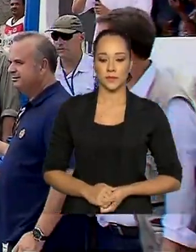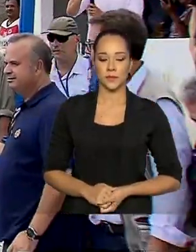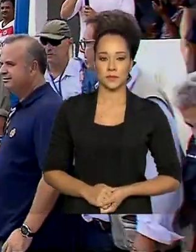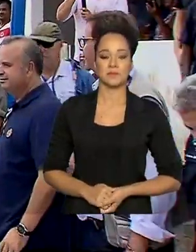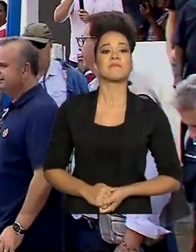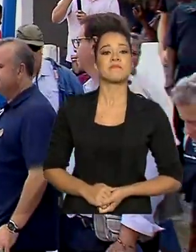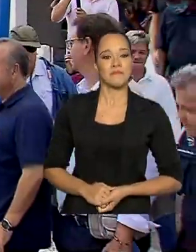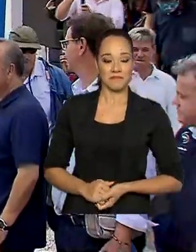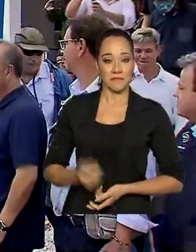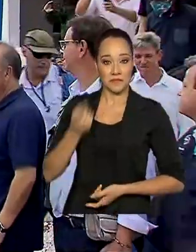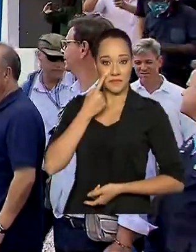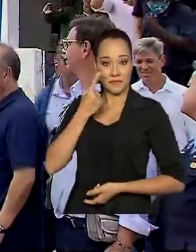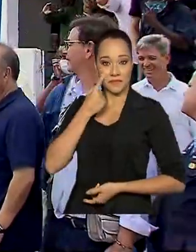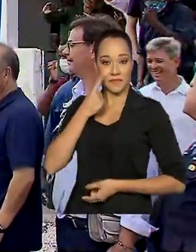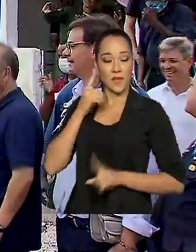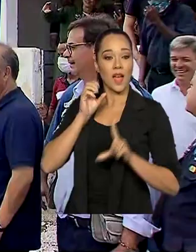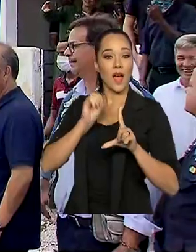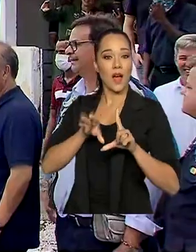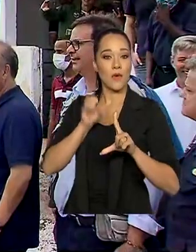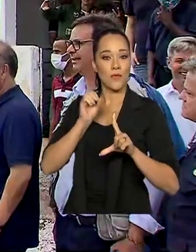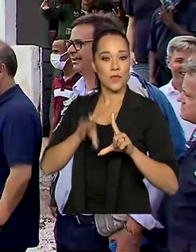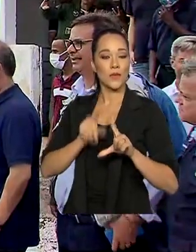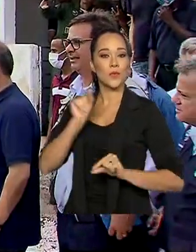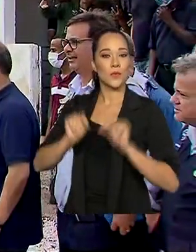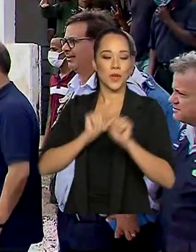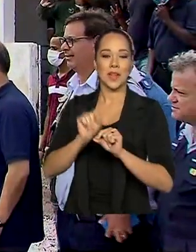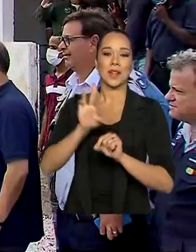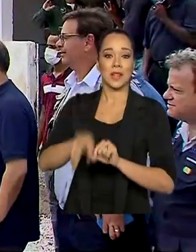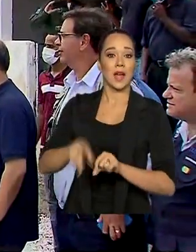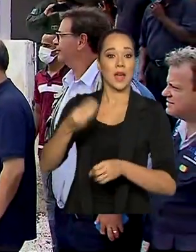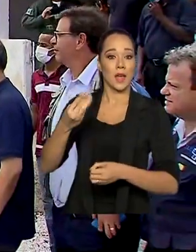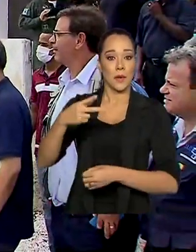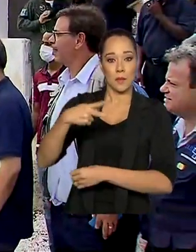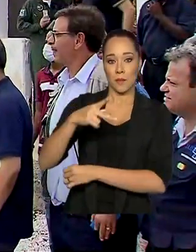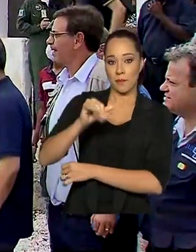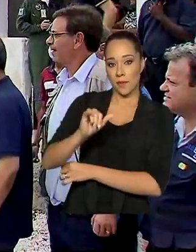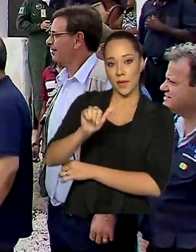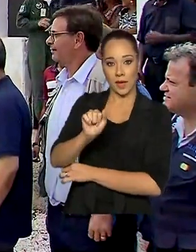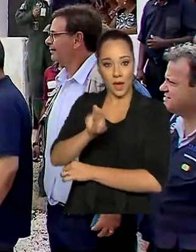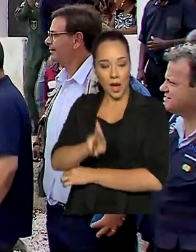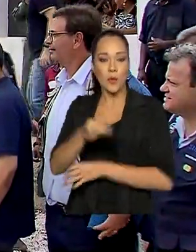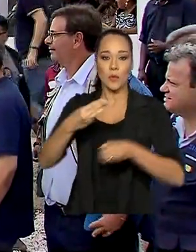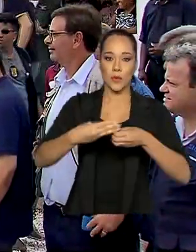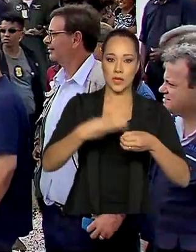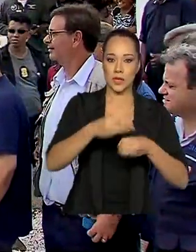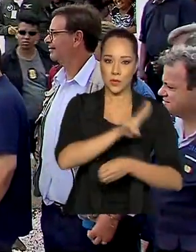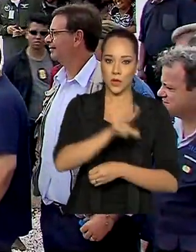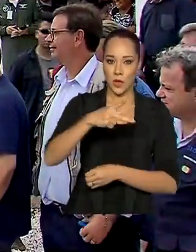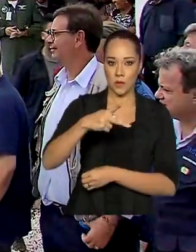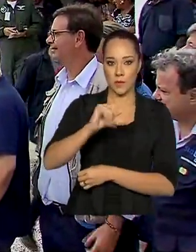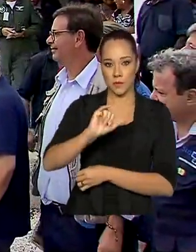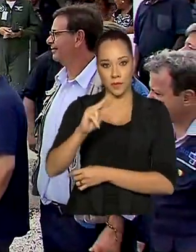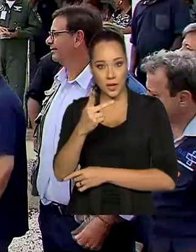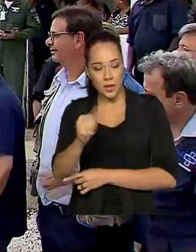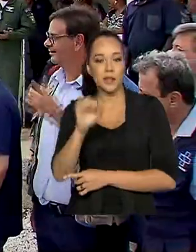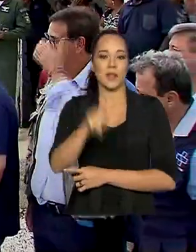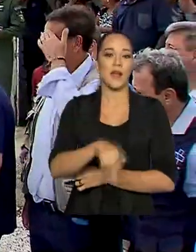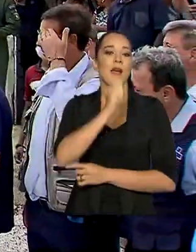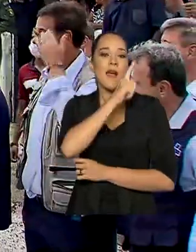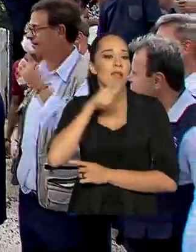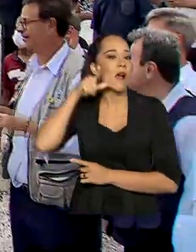Estamos aí com imagens ao vivo de Piau, no município de Piranhas, em Alagoas. O presidente Jair Bolsonaro